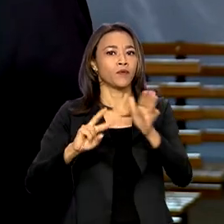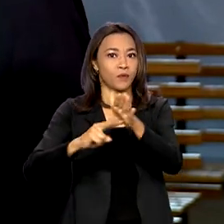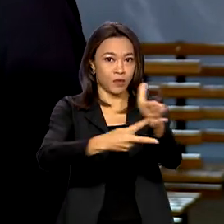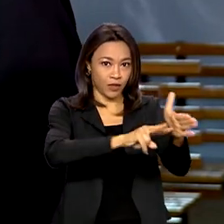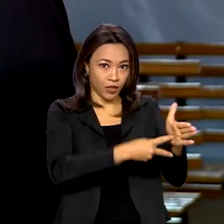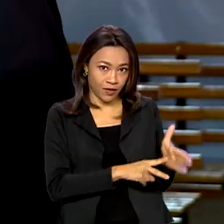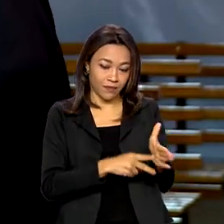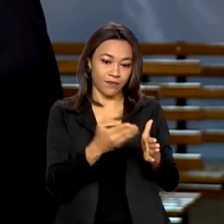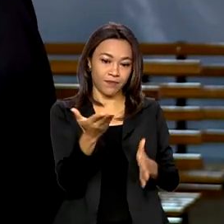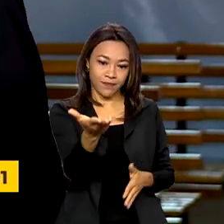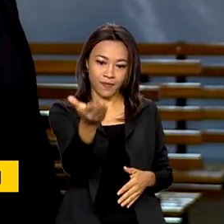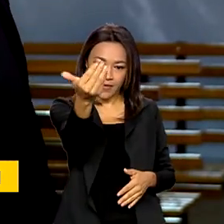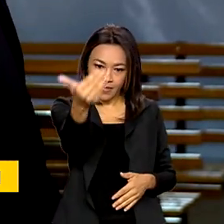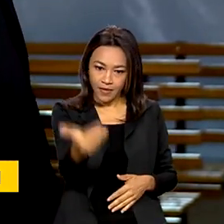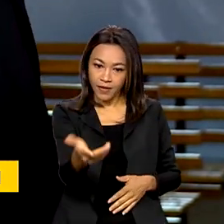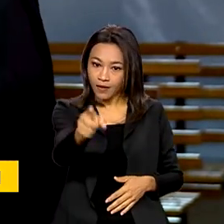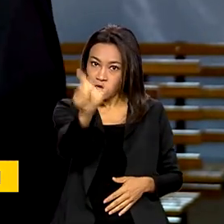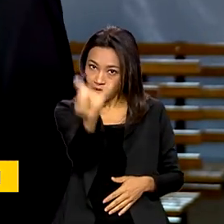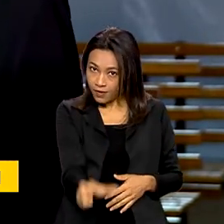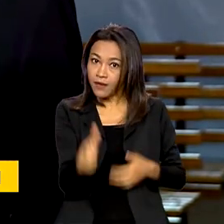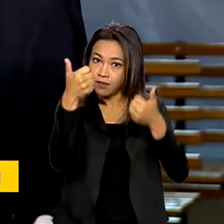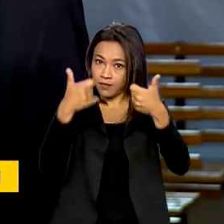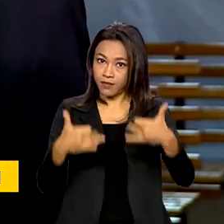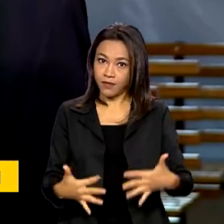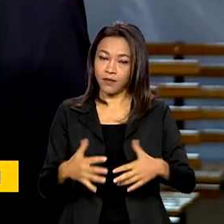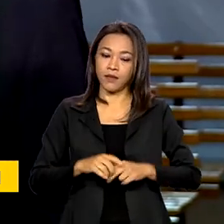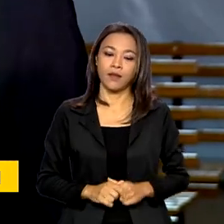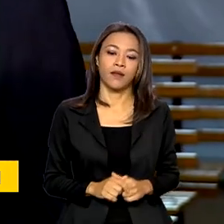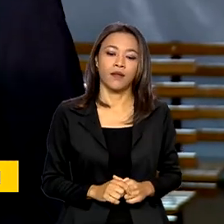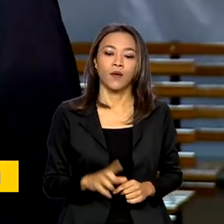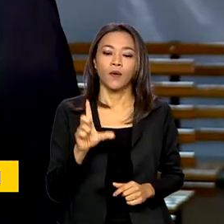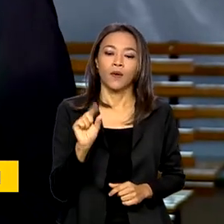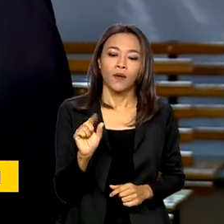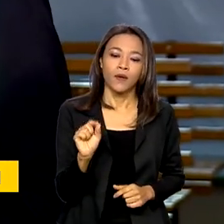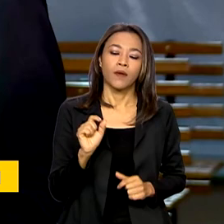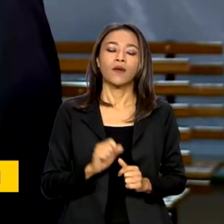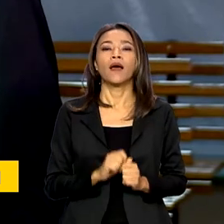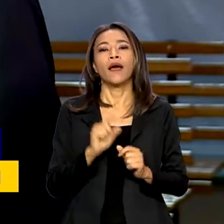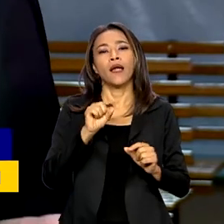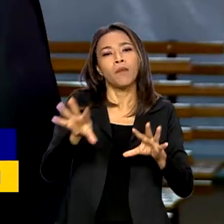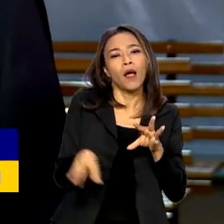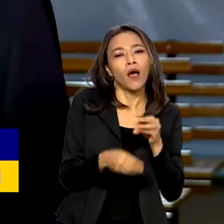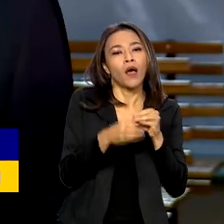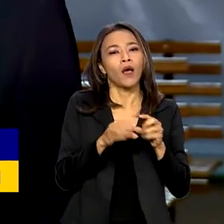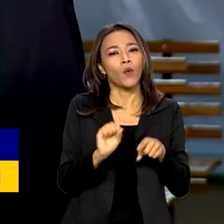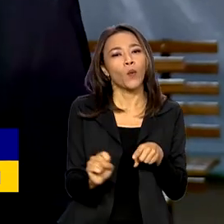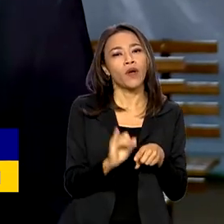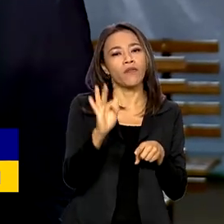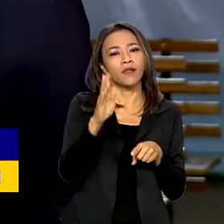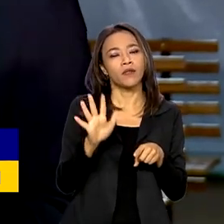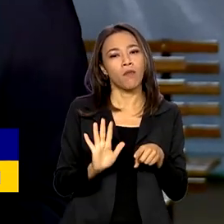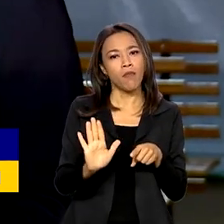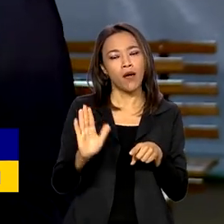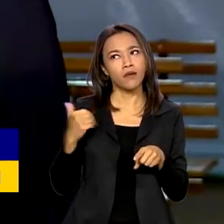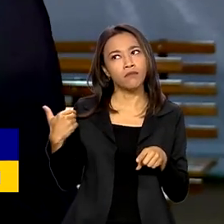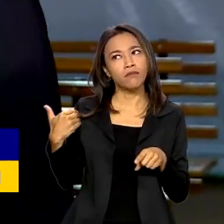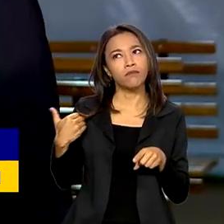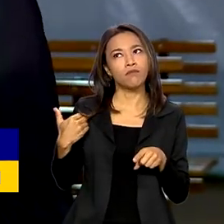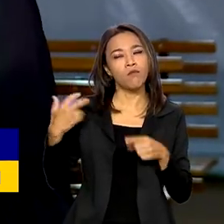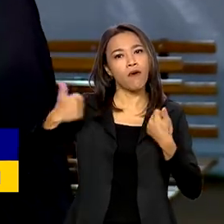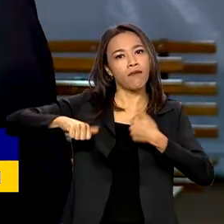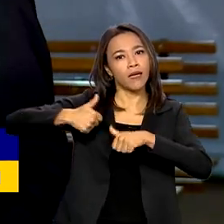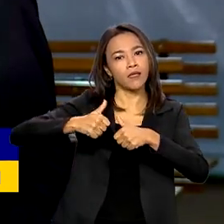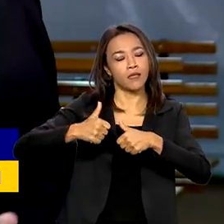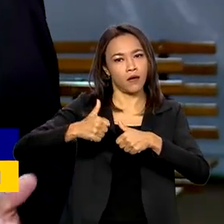Era R 1.302, a priori, era a previsão da reposição da inflação, mas com a variação da inflação do ano passado,